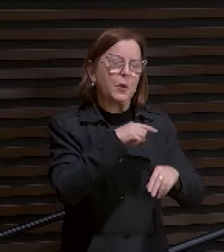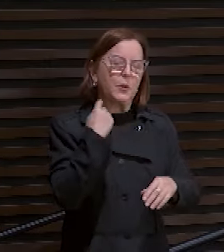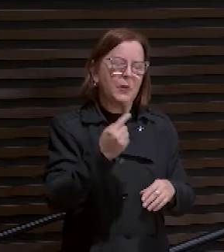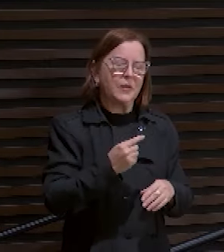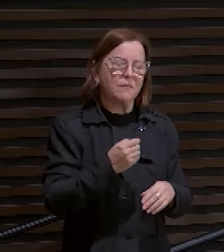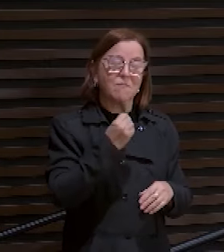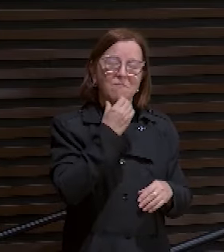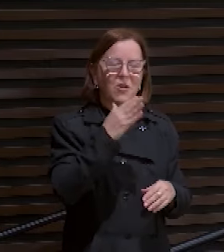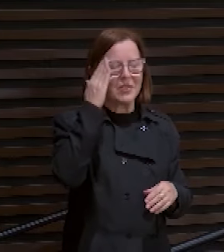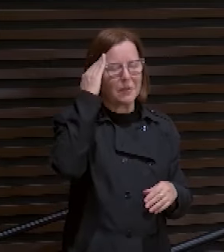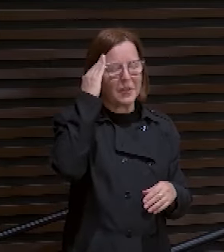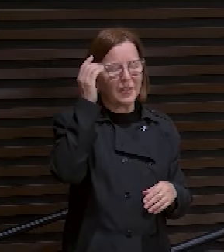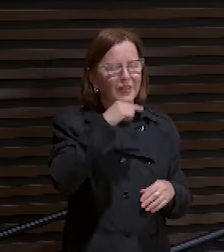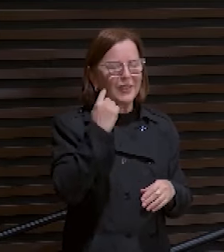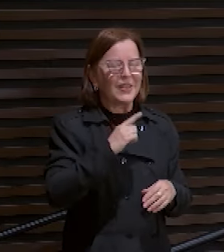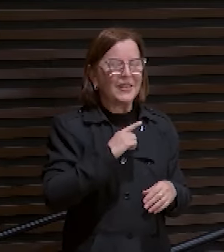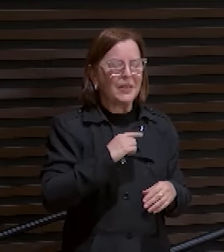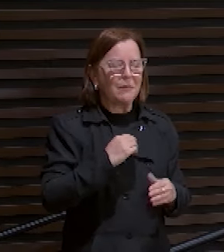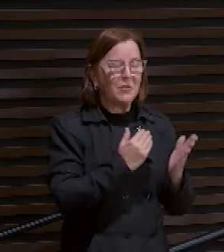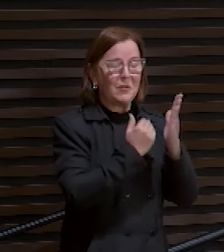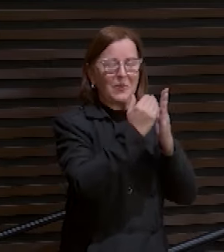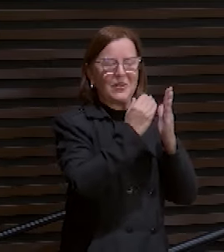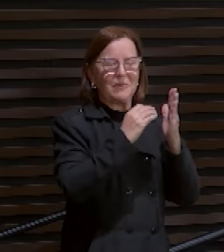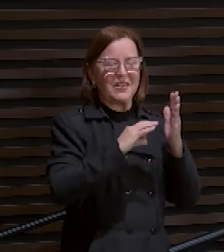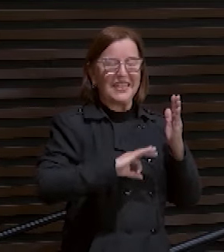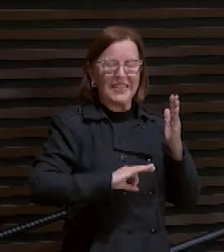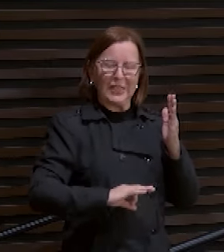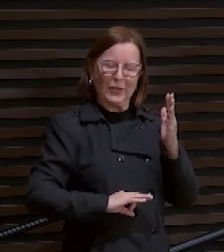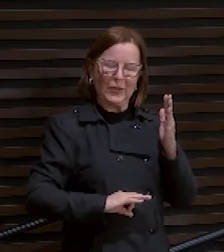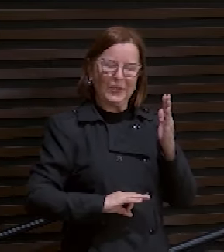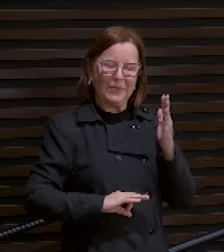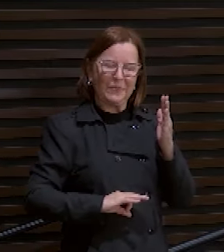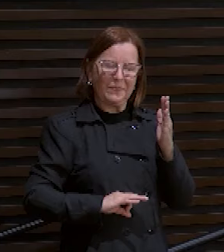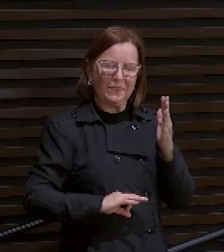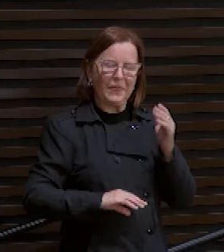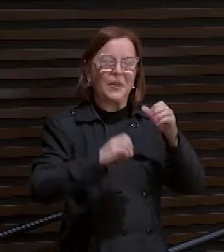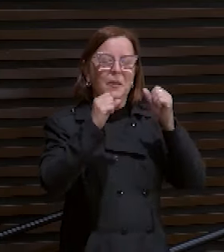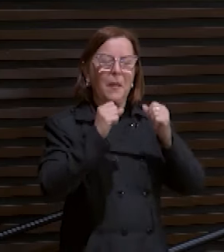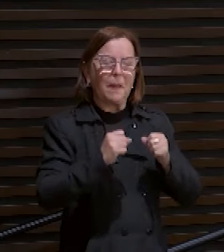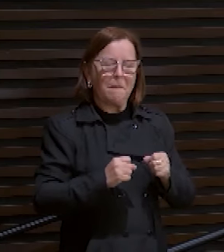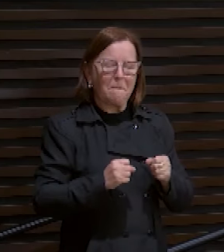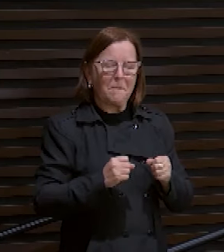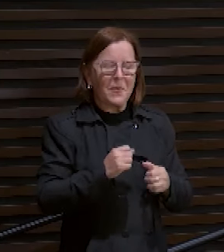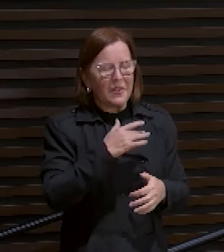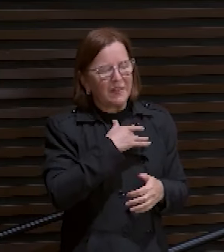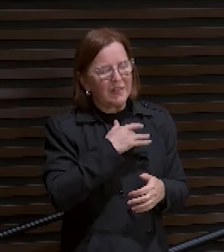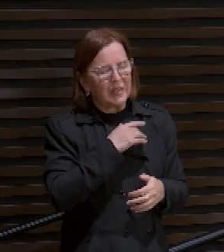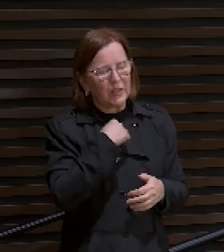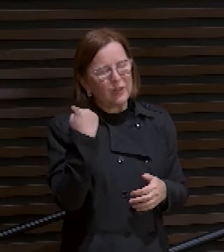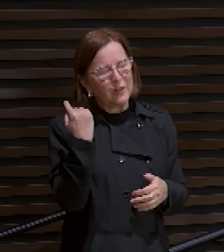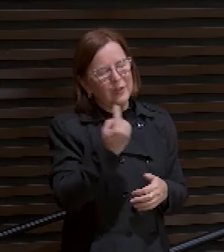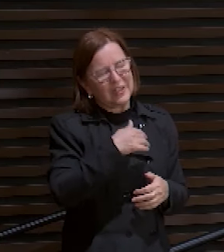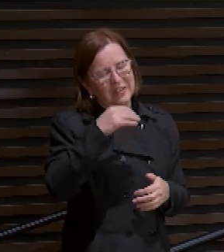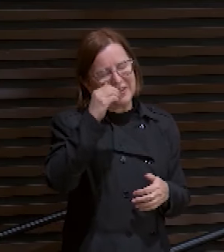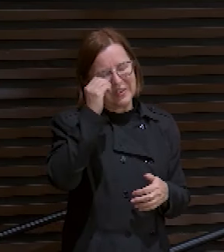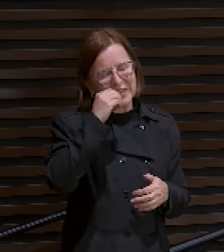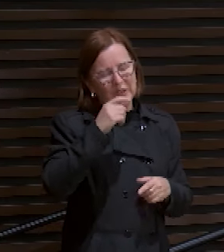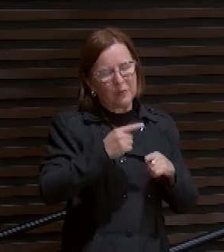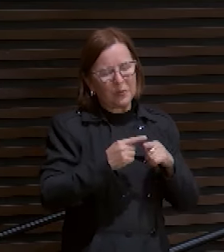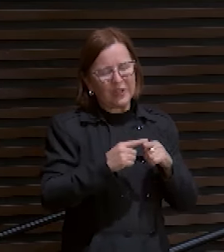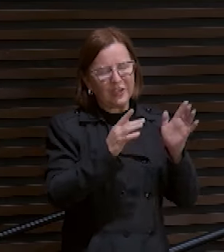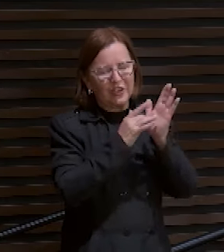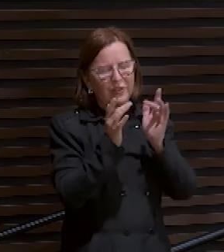como é bom saber que nós temos um sumo sacerdote. Que pode se compadecer das nossas fraquezas. Porque ele